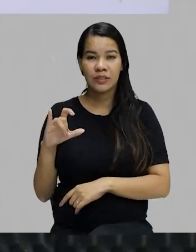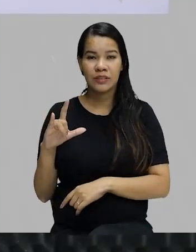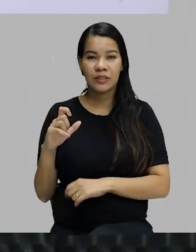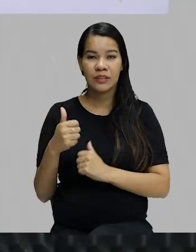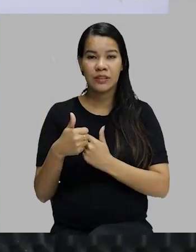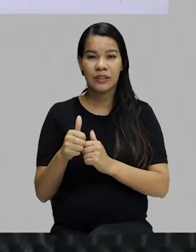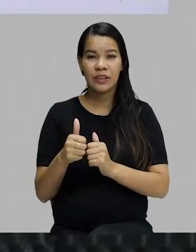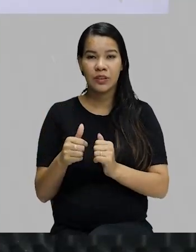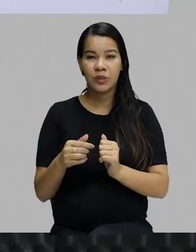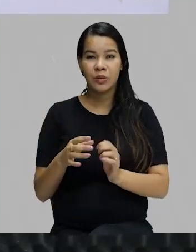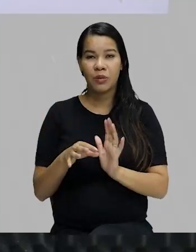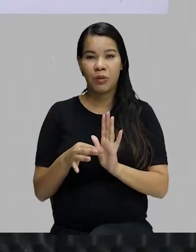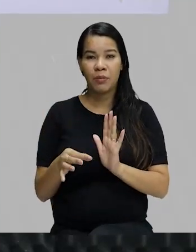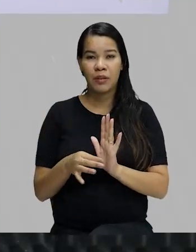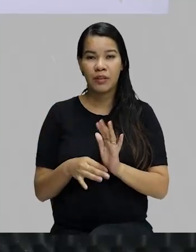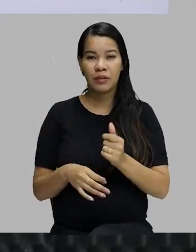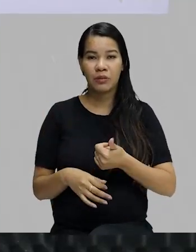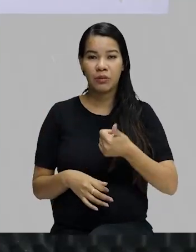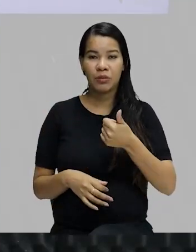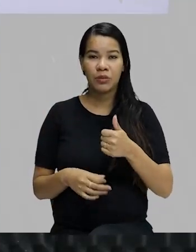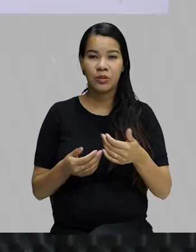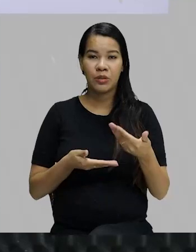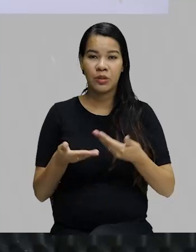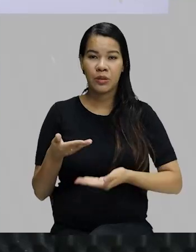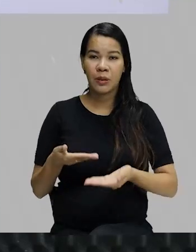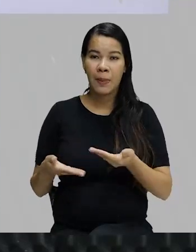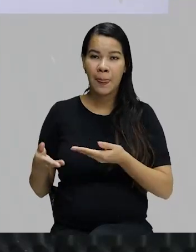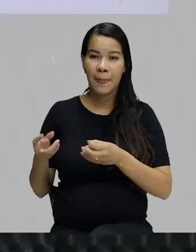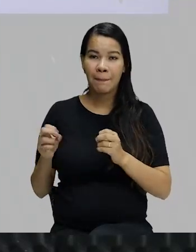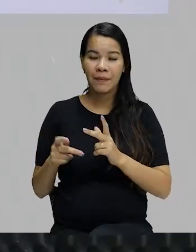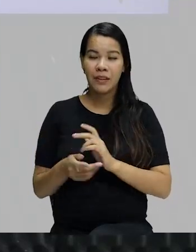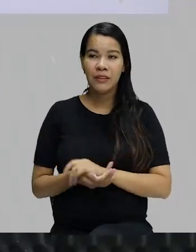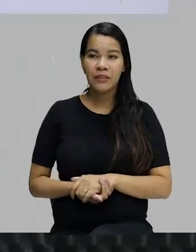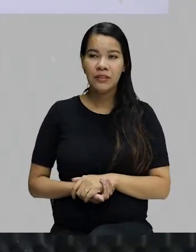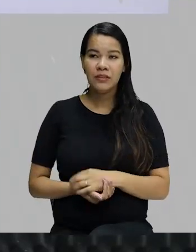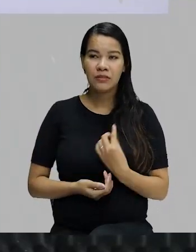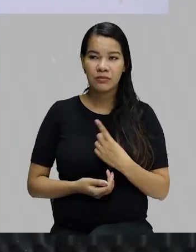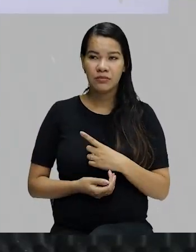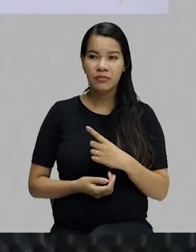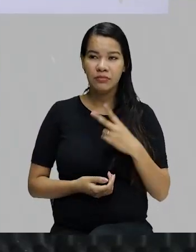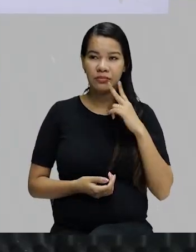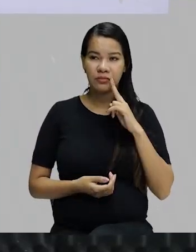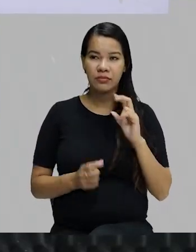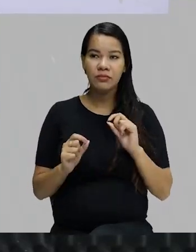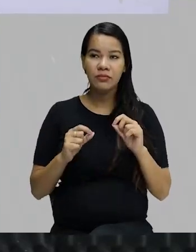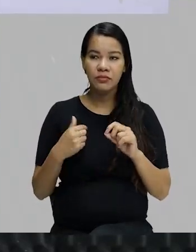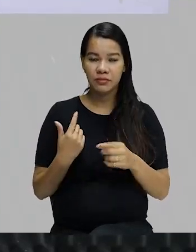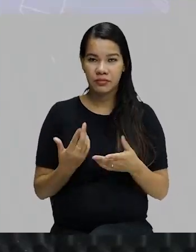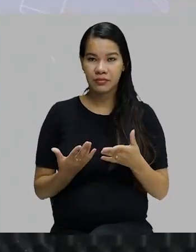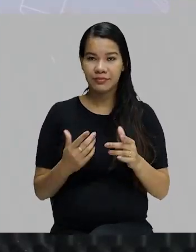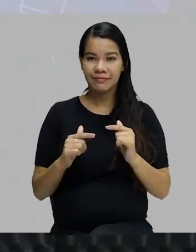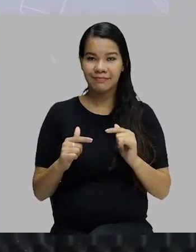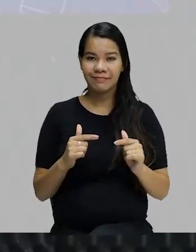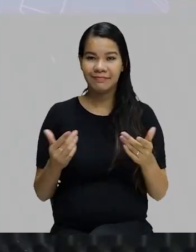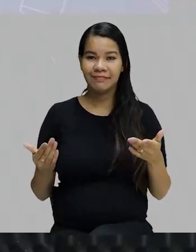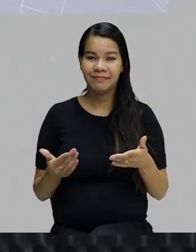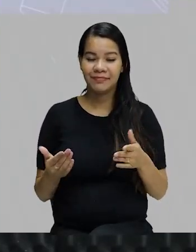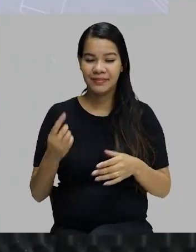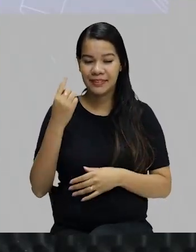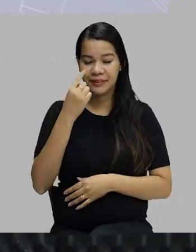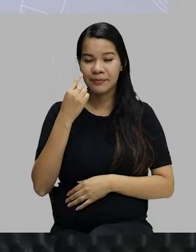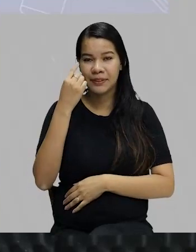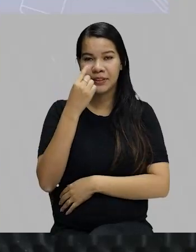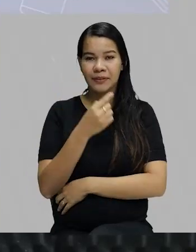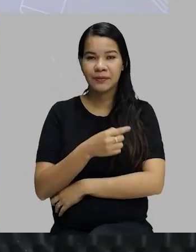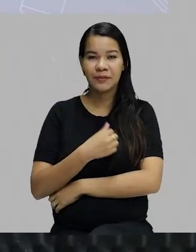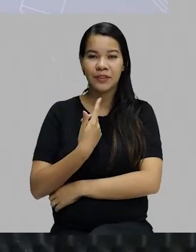comenta, curte, compartilha, tá bom? Vamos ver. Ah, vamos ver o que nós vamos trabalhar hoje em espanhol? Vem comigo que a gente vai falar de